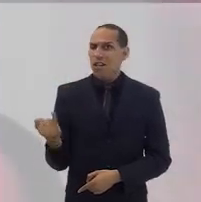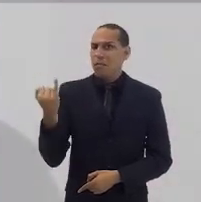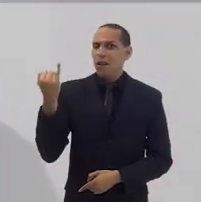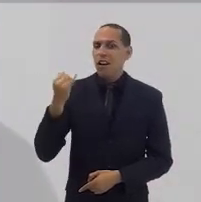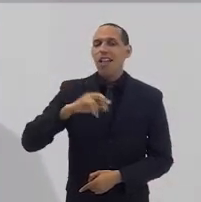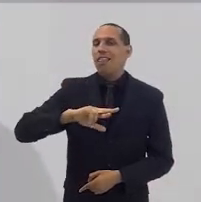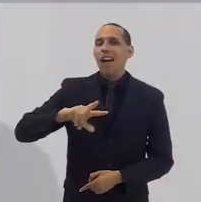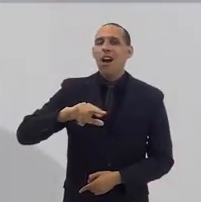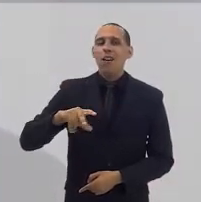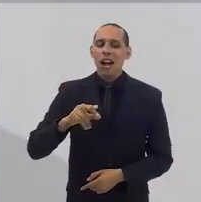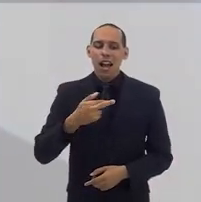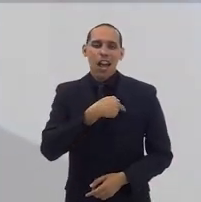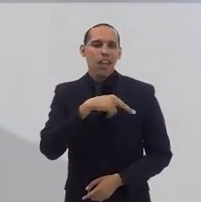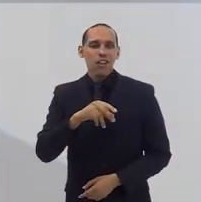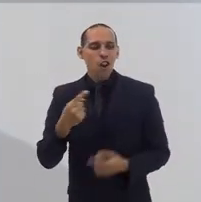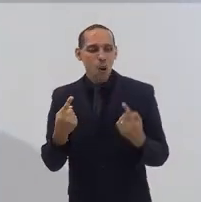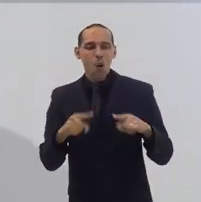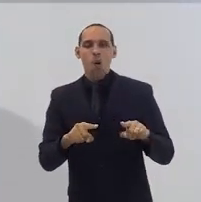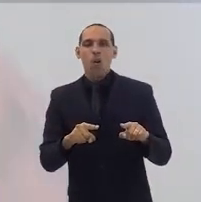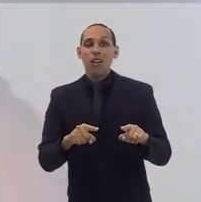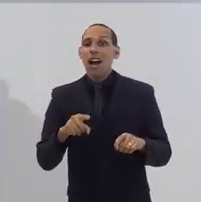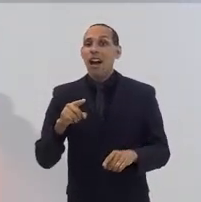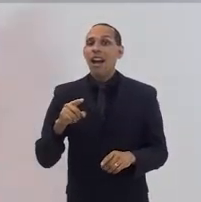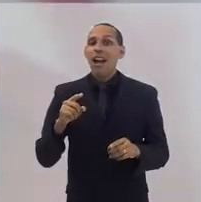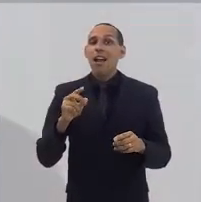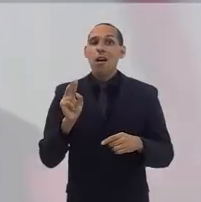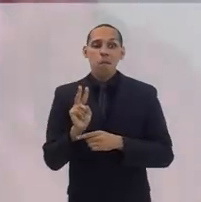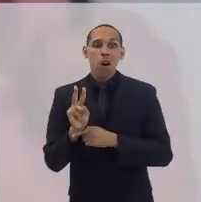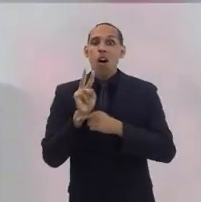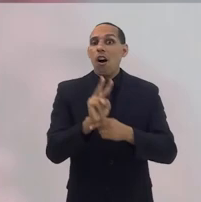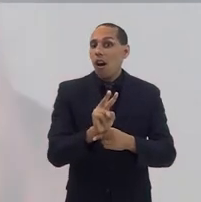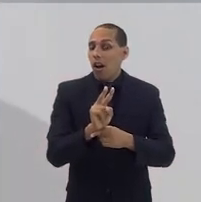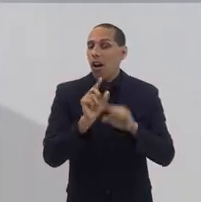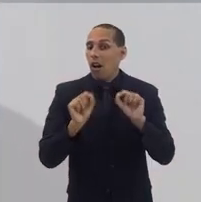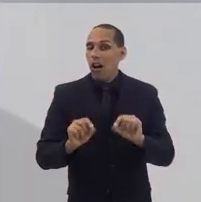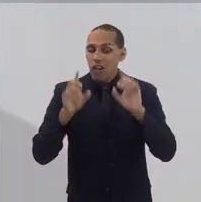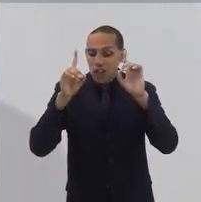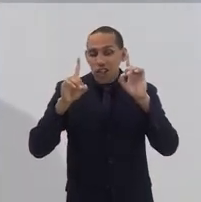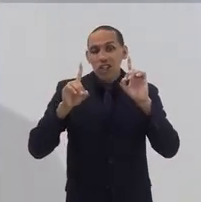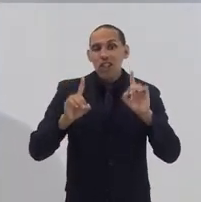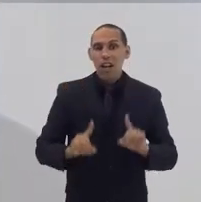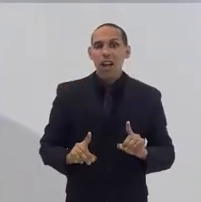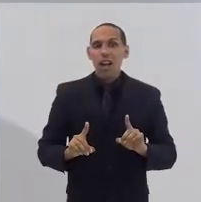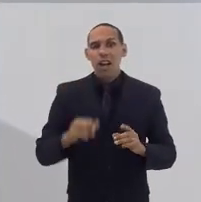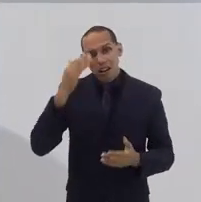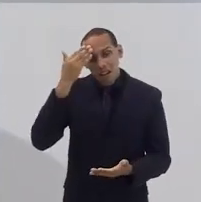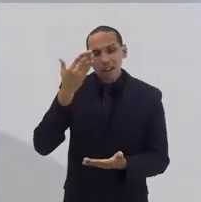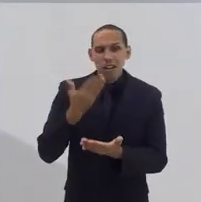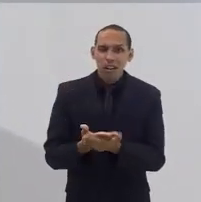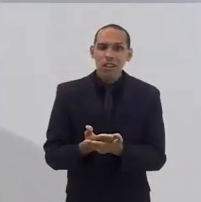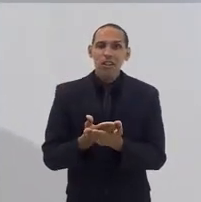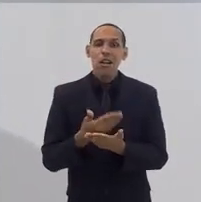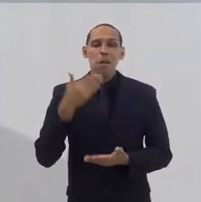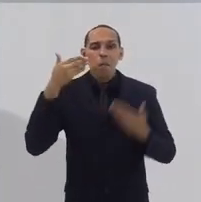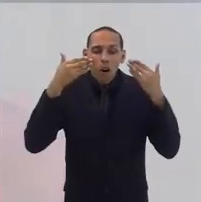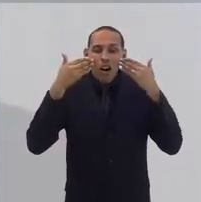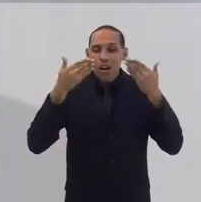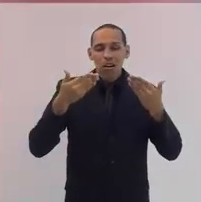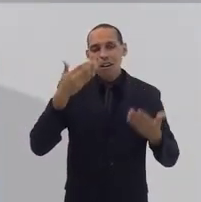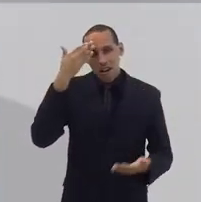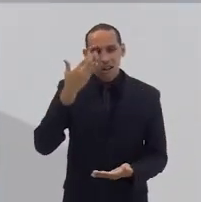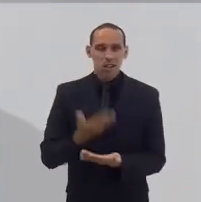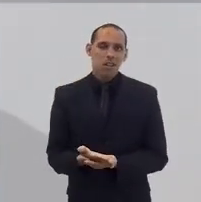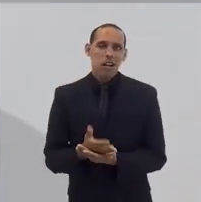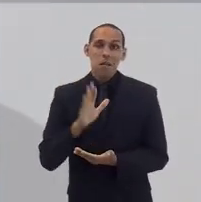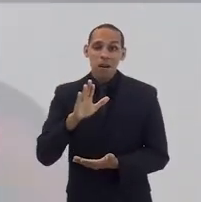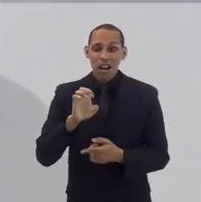o Estado laico não é contra a religião, ele resguarda o direito de crença e manifestação de crença, mas